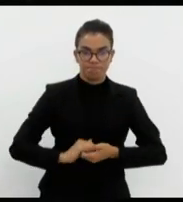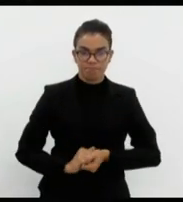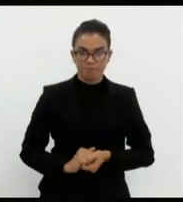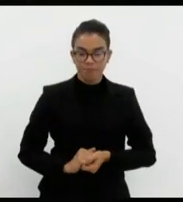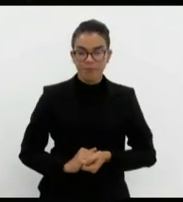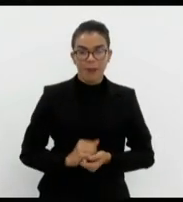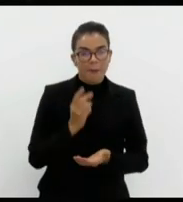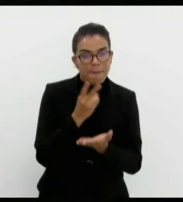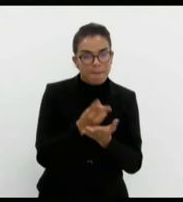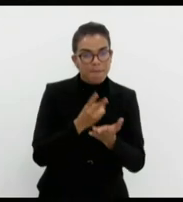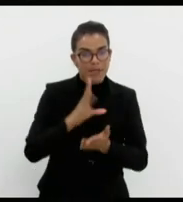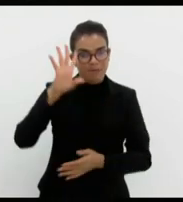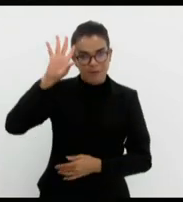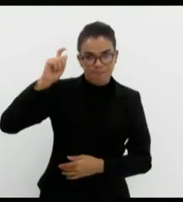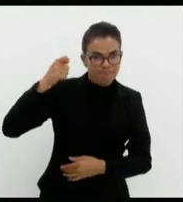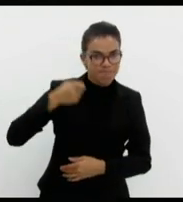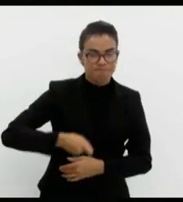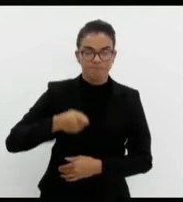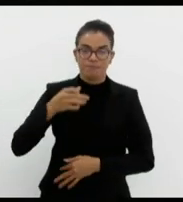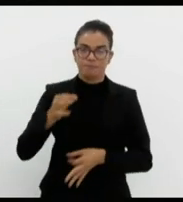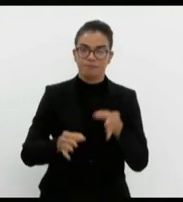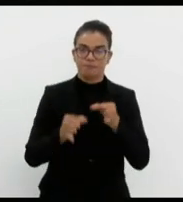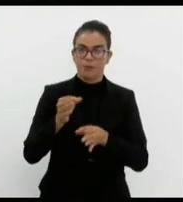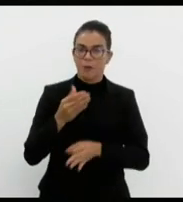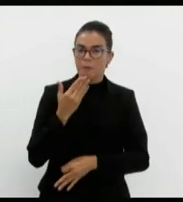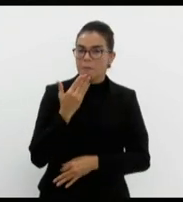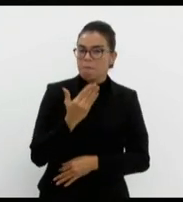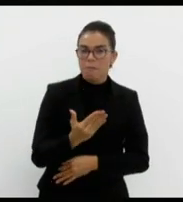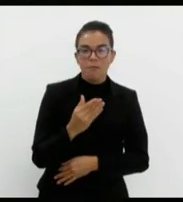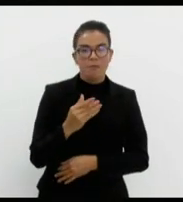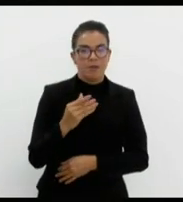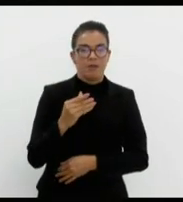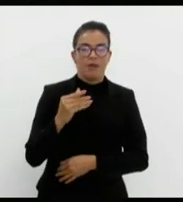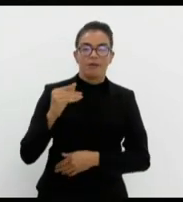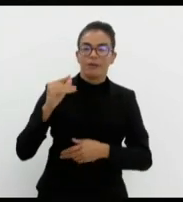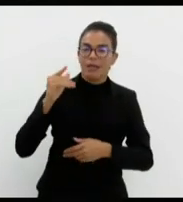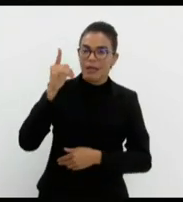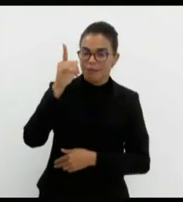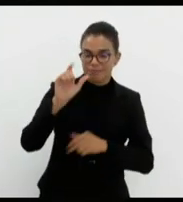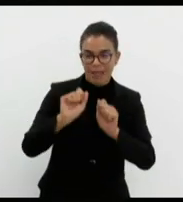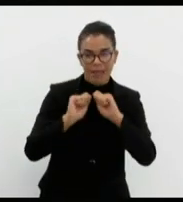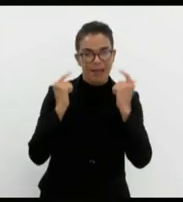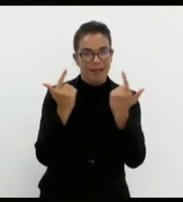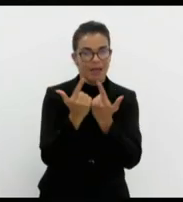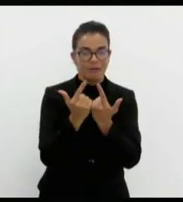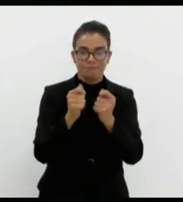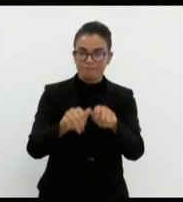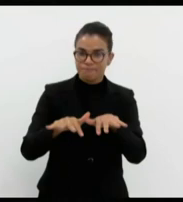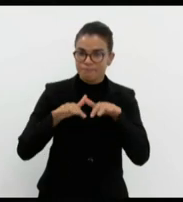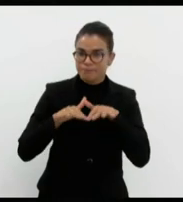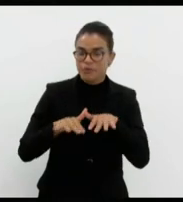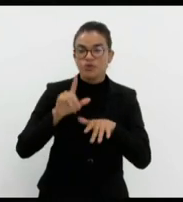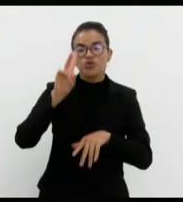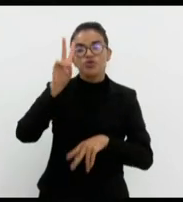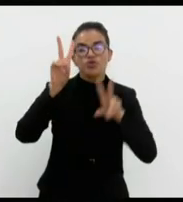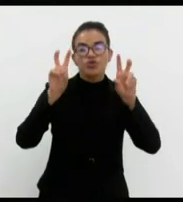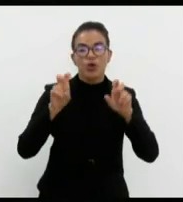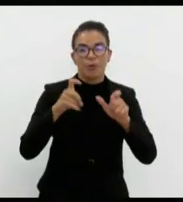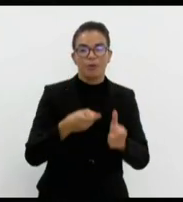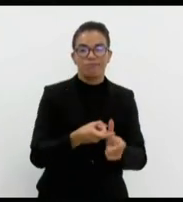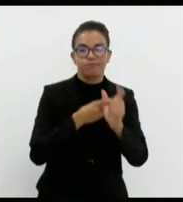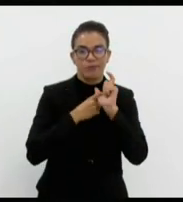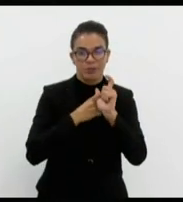Essa mesma decisão judicial pedia que a Assembleia Legislativa deliberasse sobre a suspensão do meu mandato.